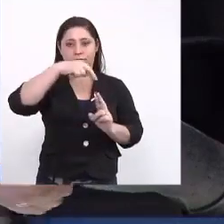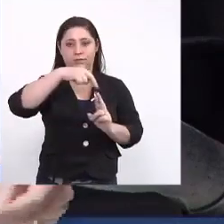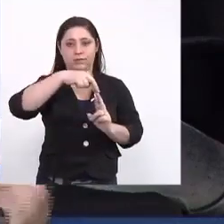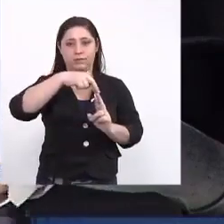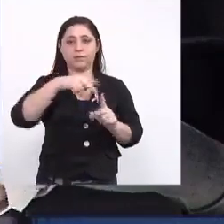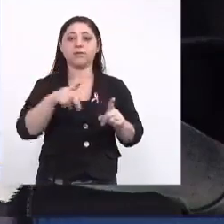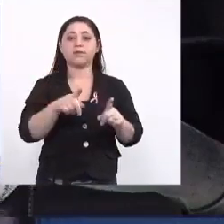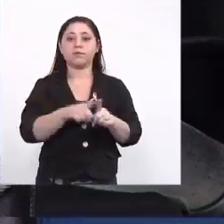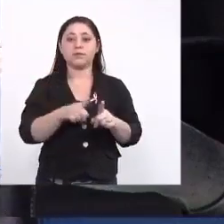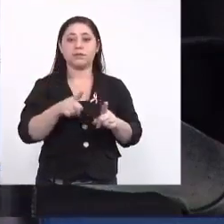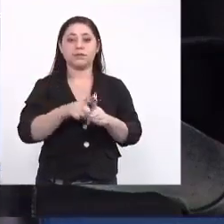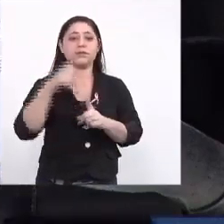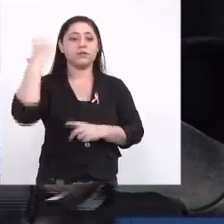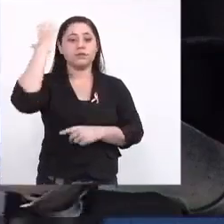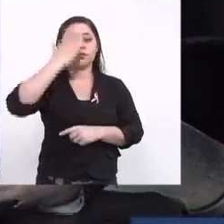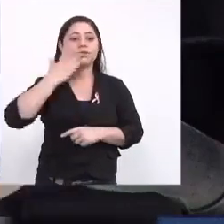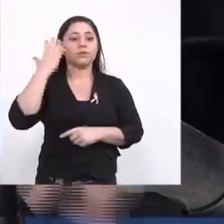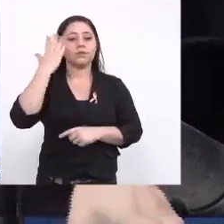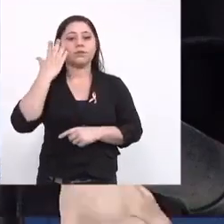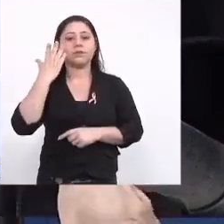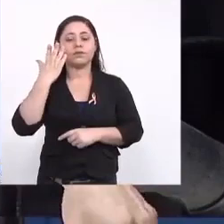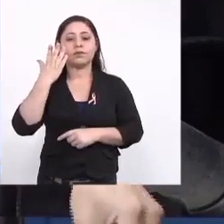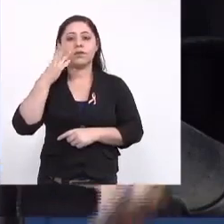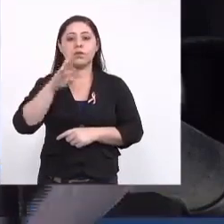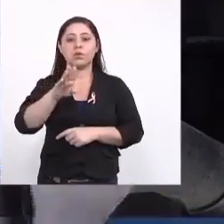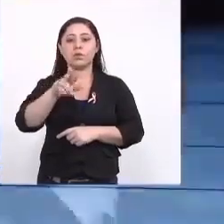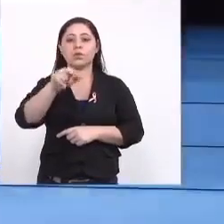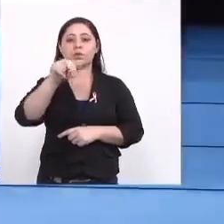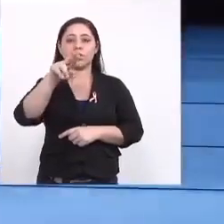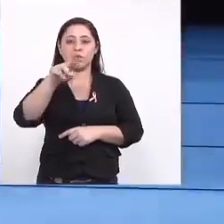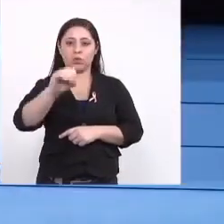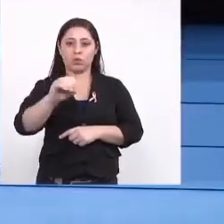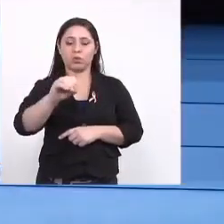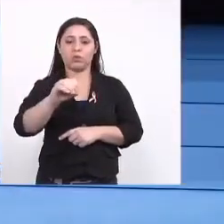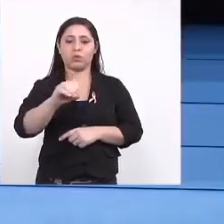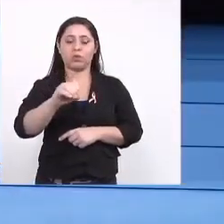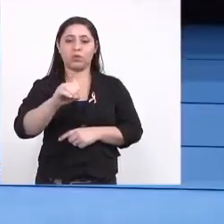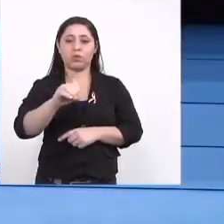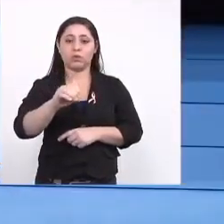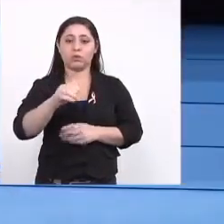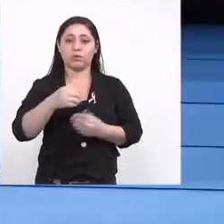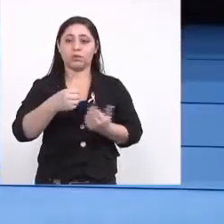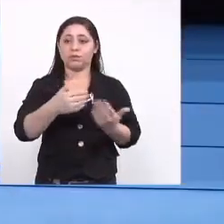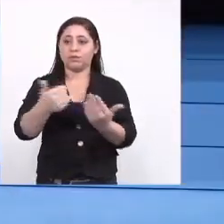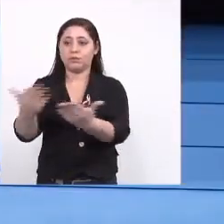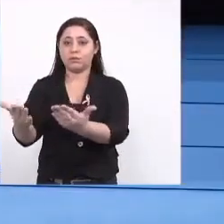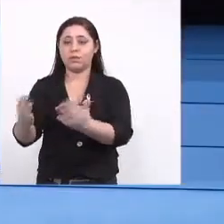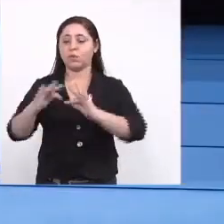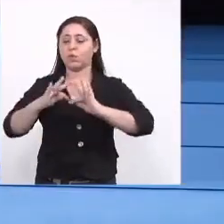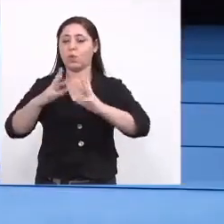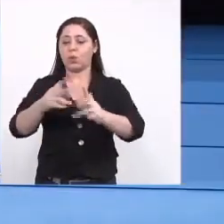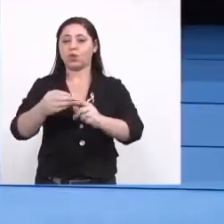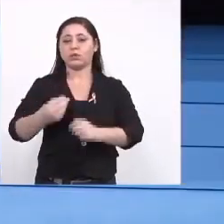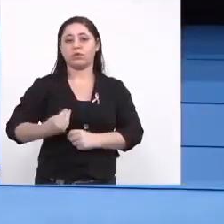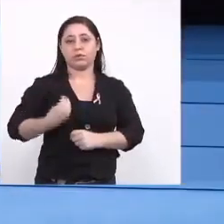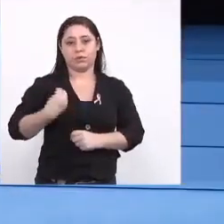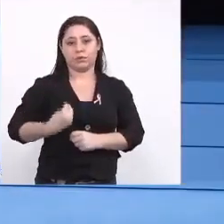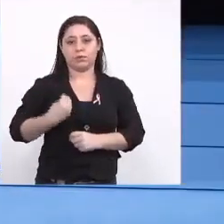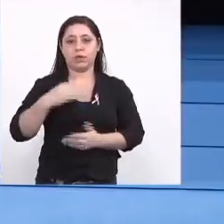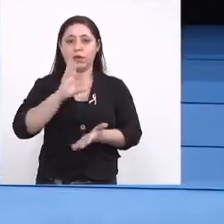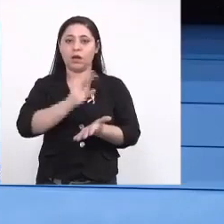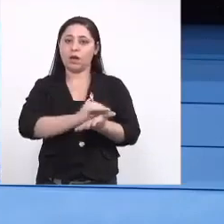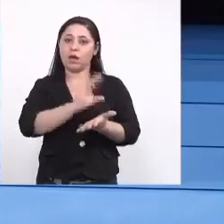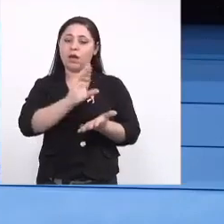também aqui nosso palestrante que está aqui, o Bruno, nós encaminhamos a todos os participantes a ata